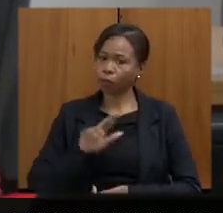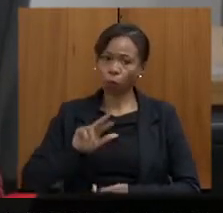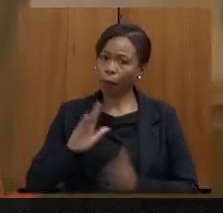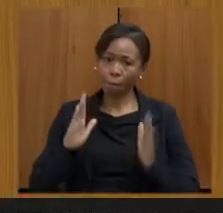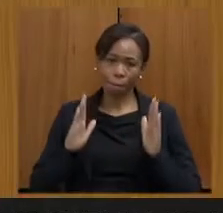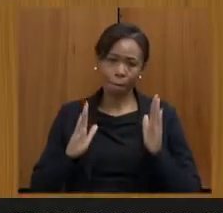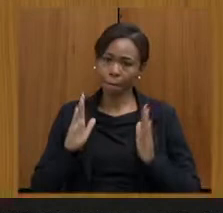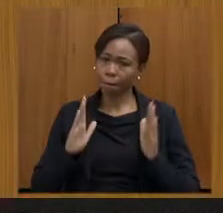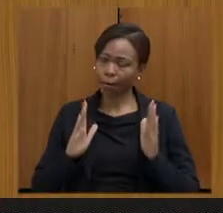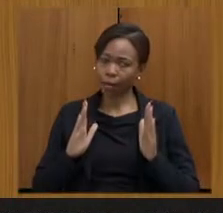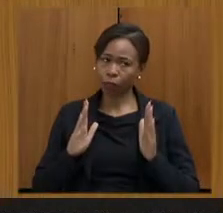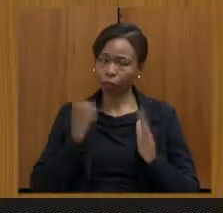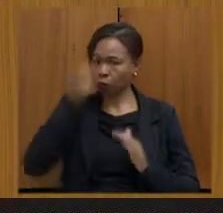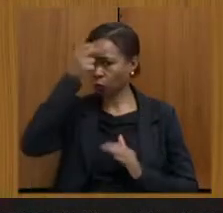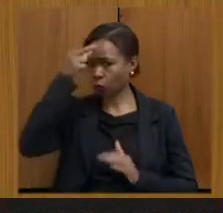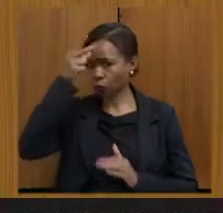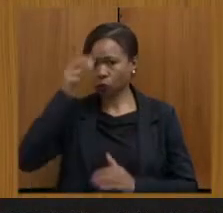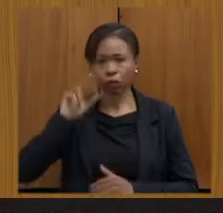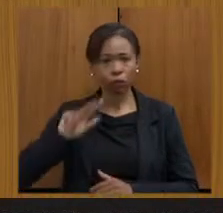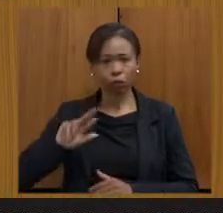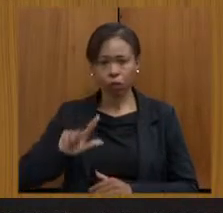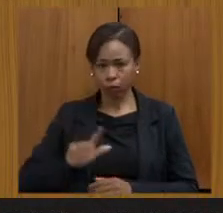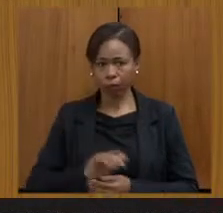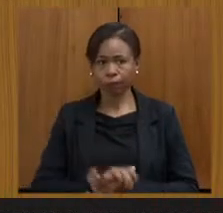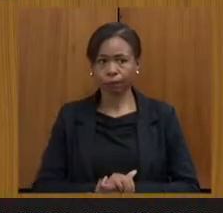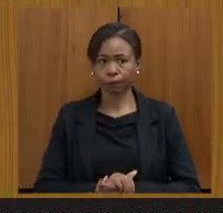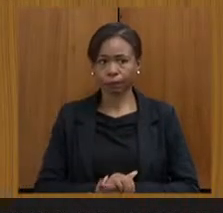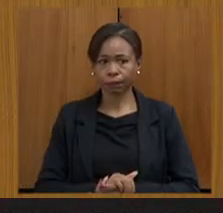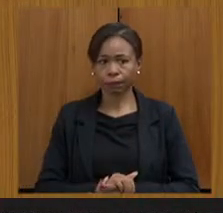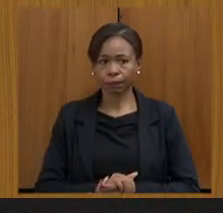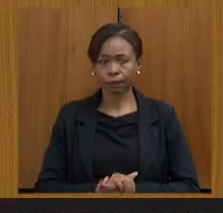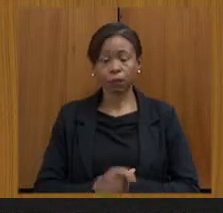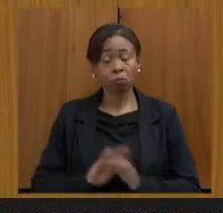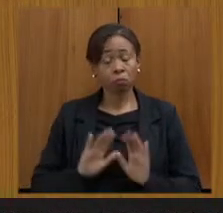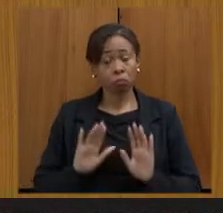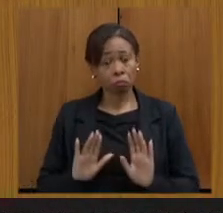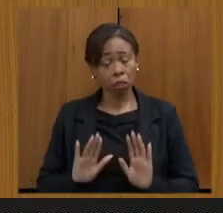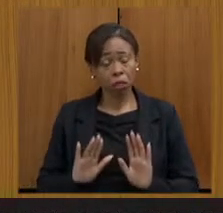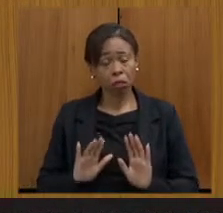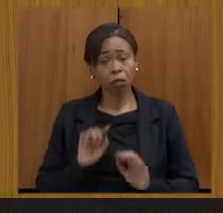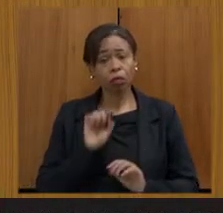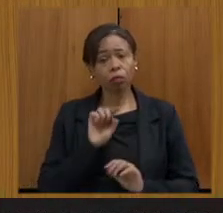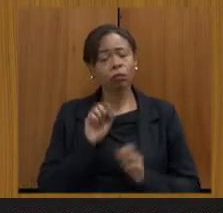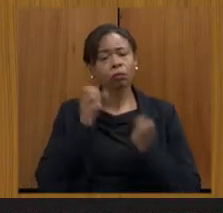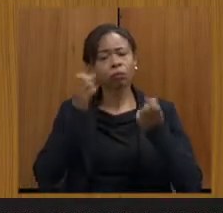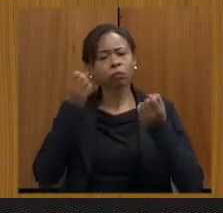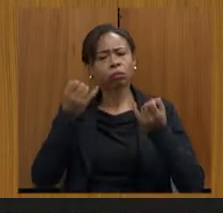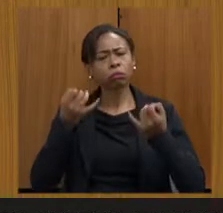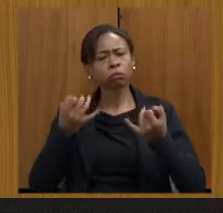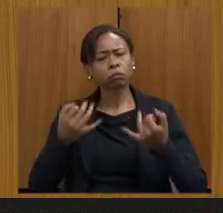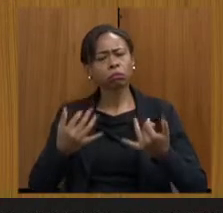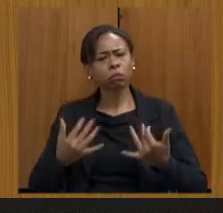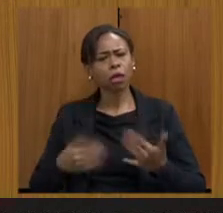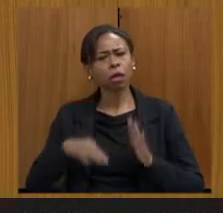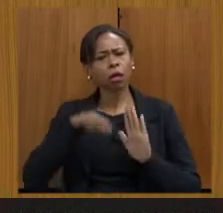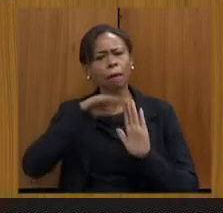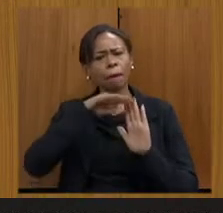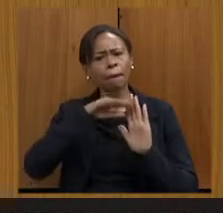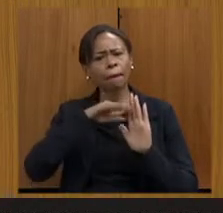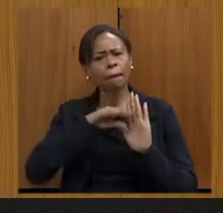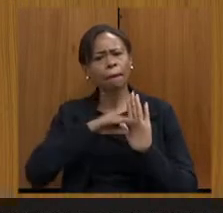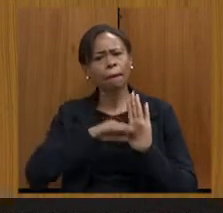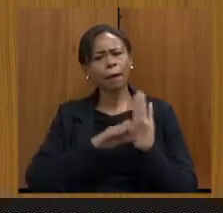município. Mas eu gostaria que, além dessa questão, o senhor nos descrevesse aí todo o cronograma.